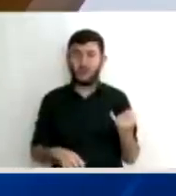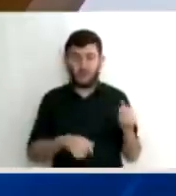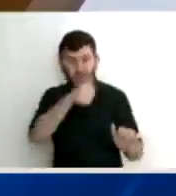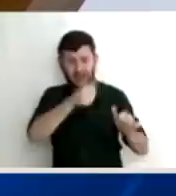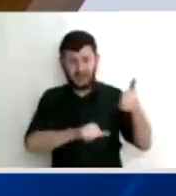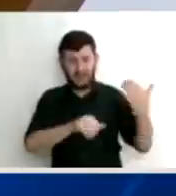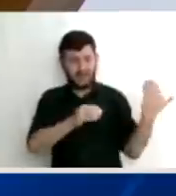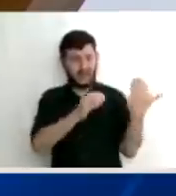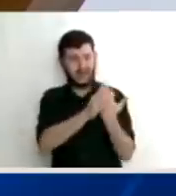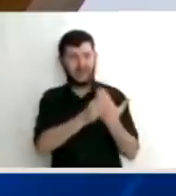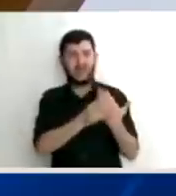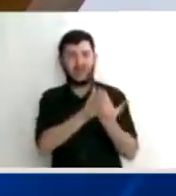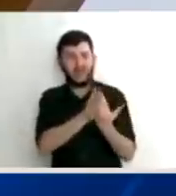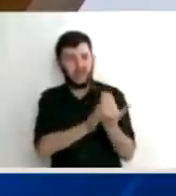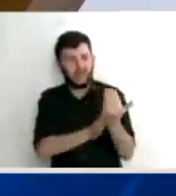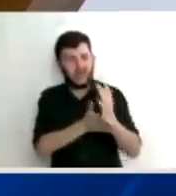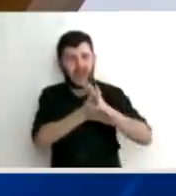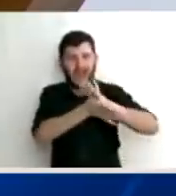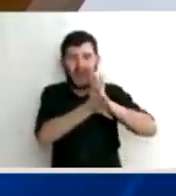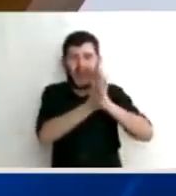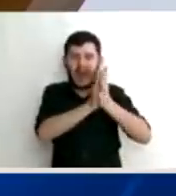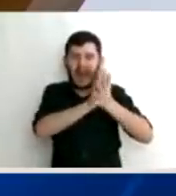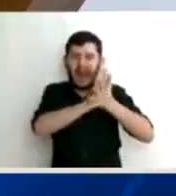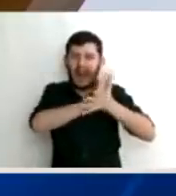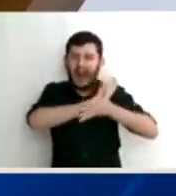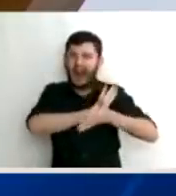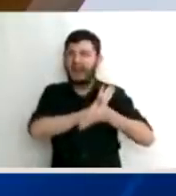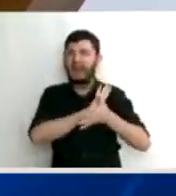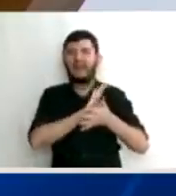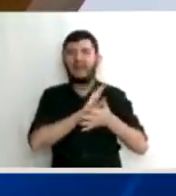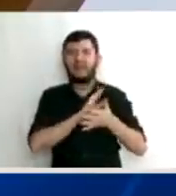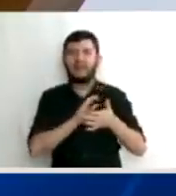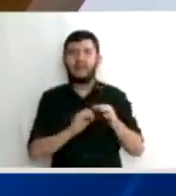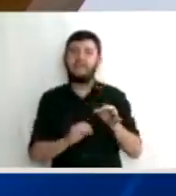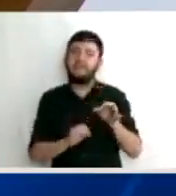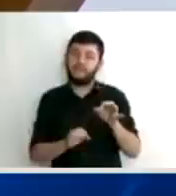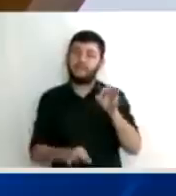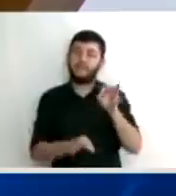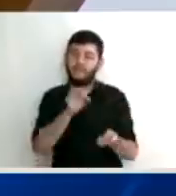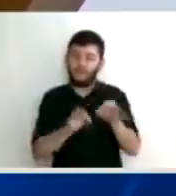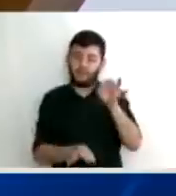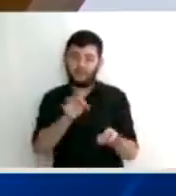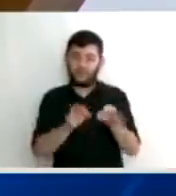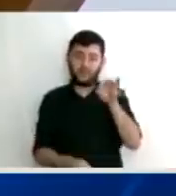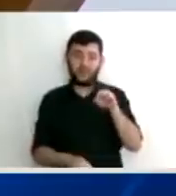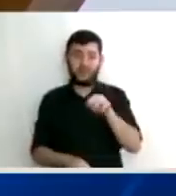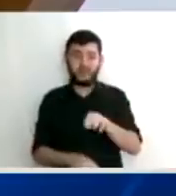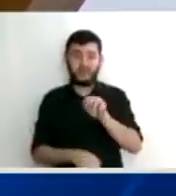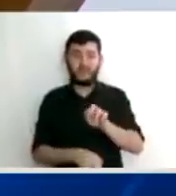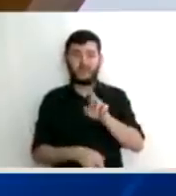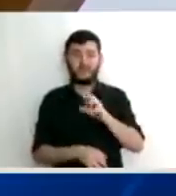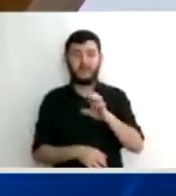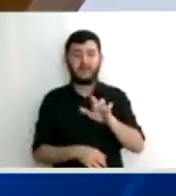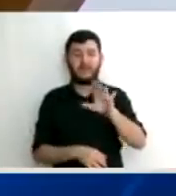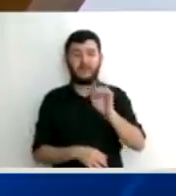parcialidade do juiz Sérgio Moro, porque, segundo a defesa, há provas